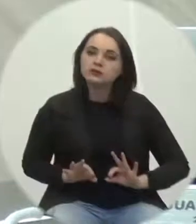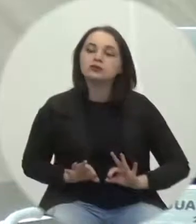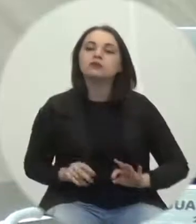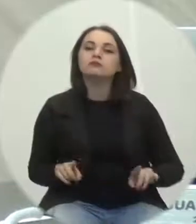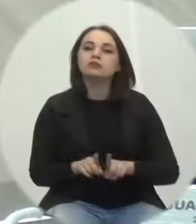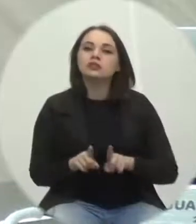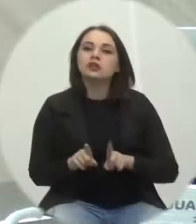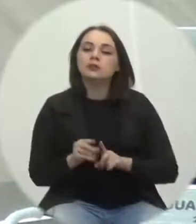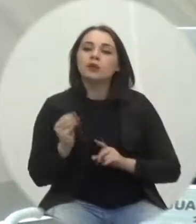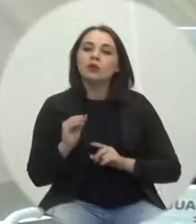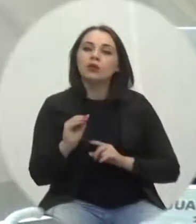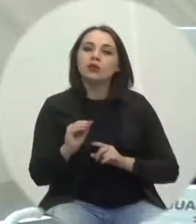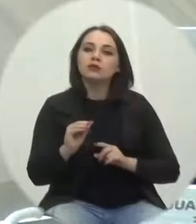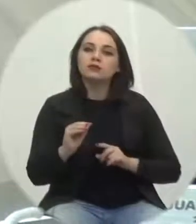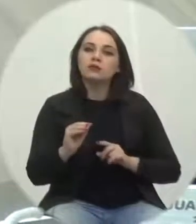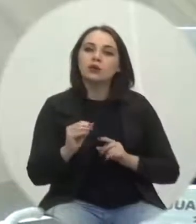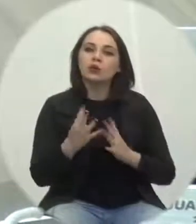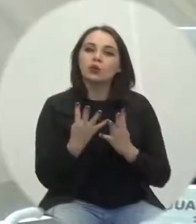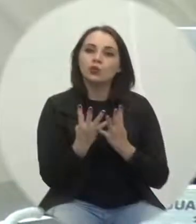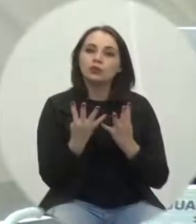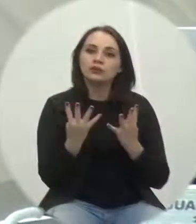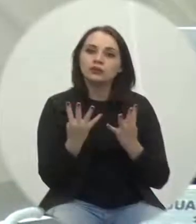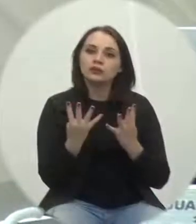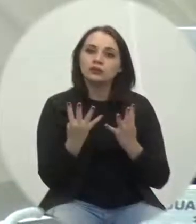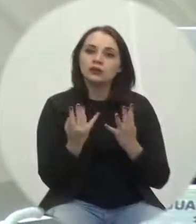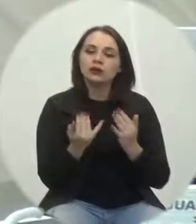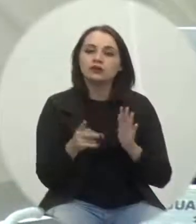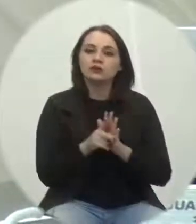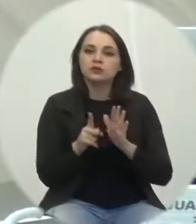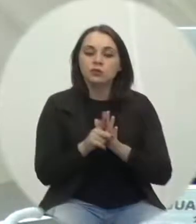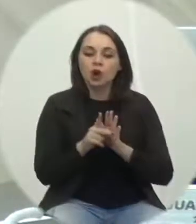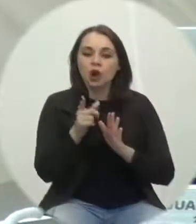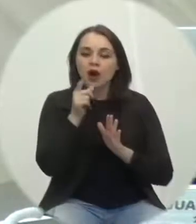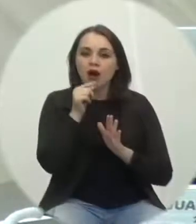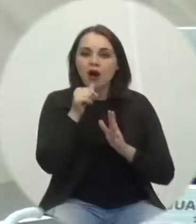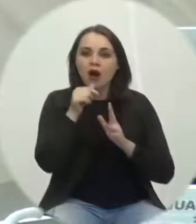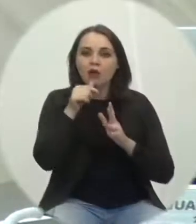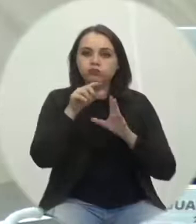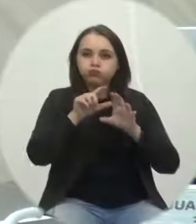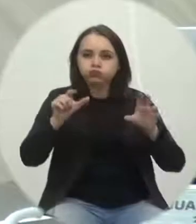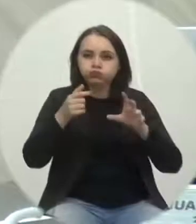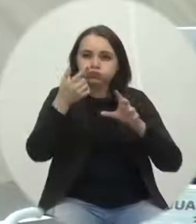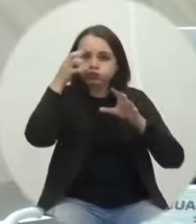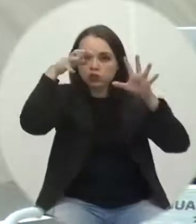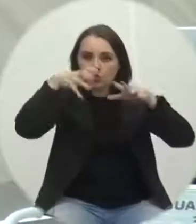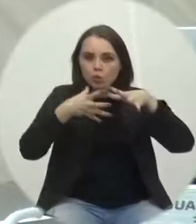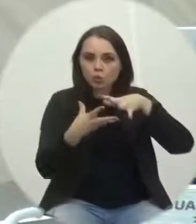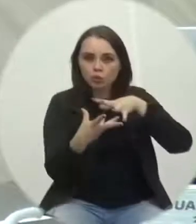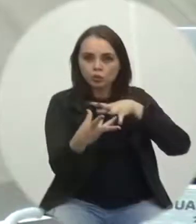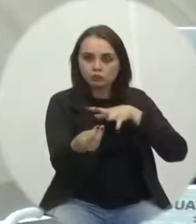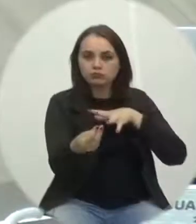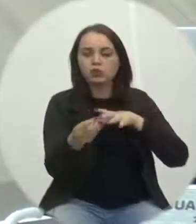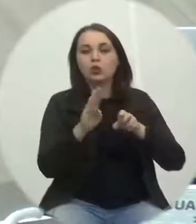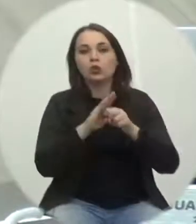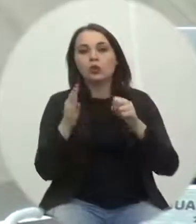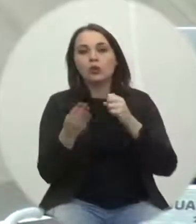proteção nas bocas de lobo localizado nas ruas Luiz João Milanês bairro Recanto Verde indicação